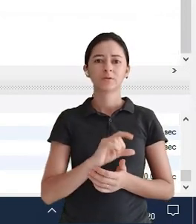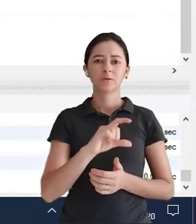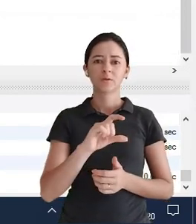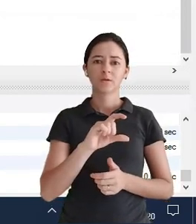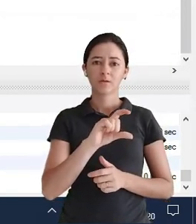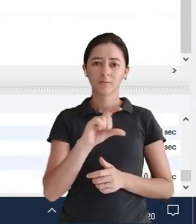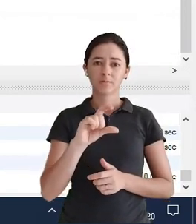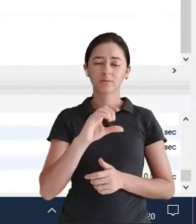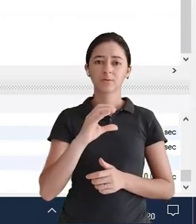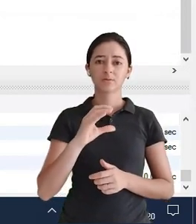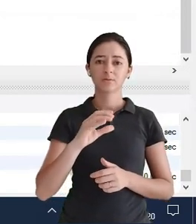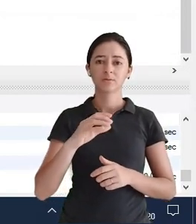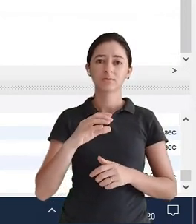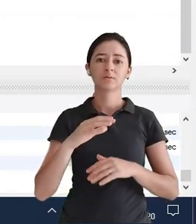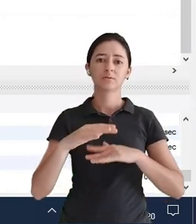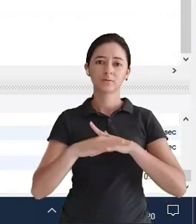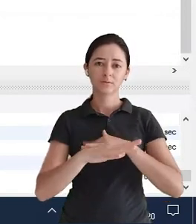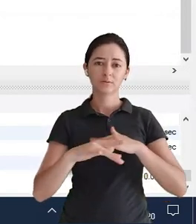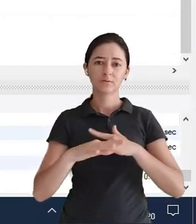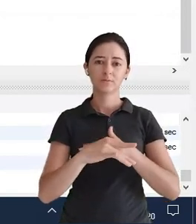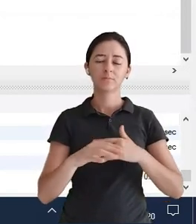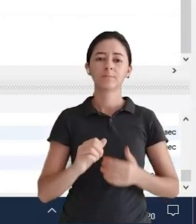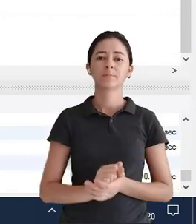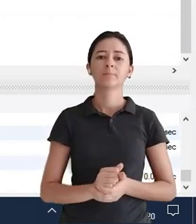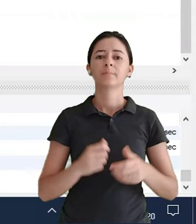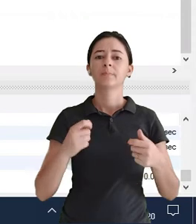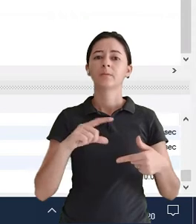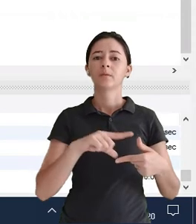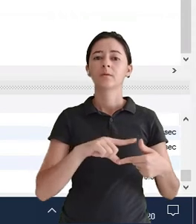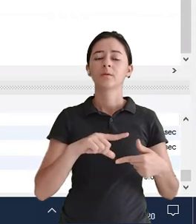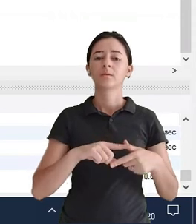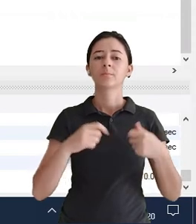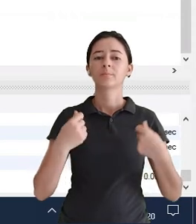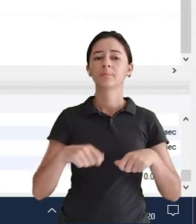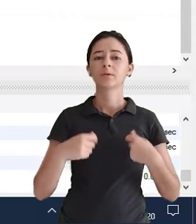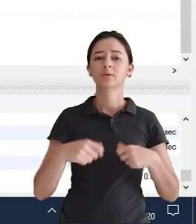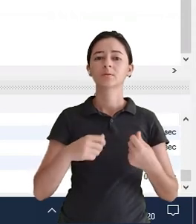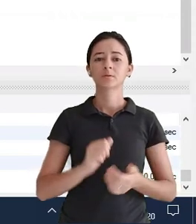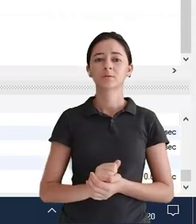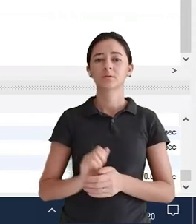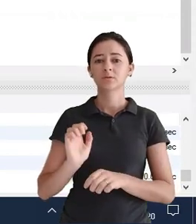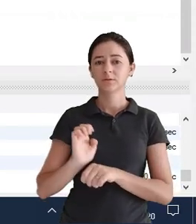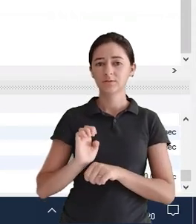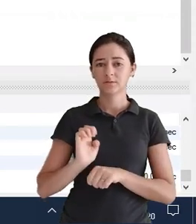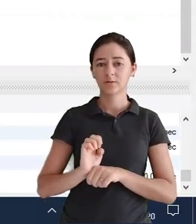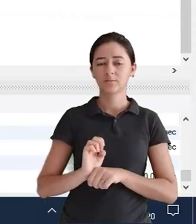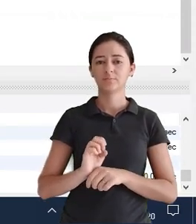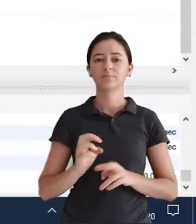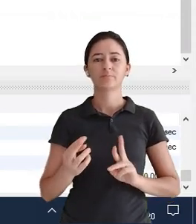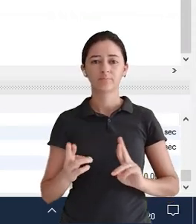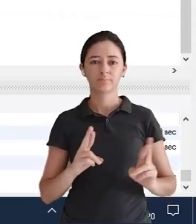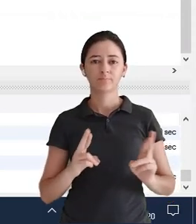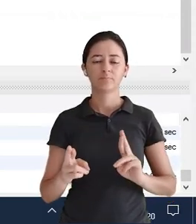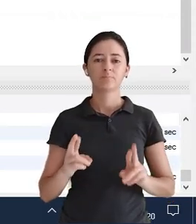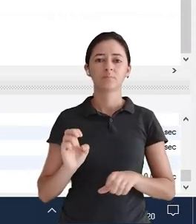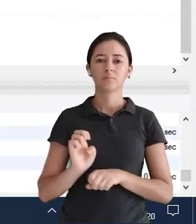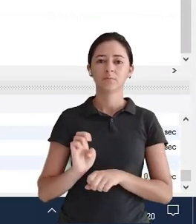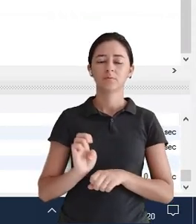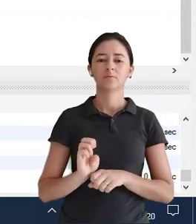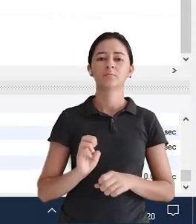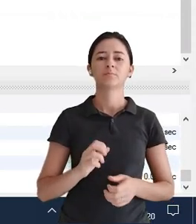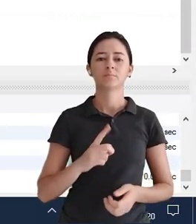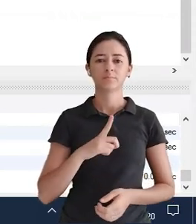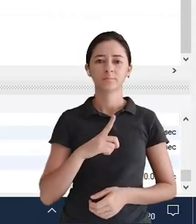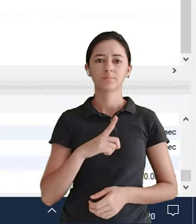beleza Cidade Cidade depende de Cidade Precisa De estado para existir